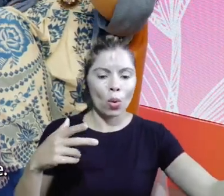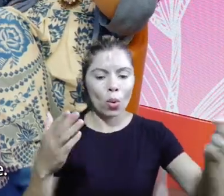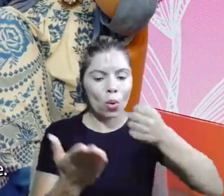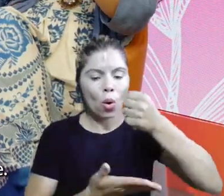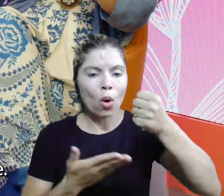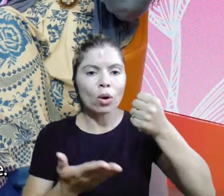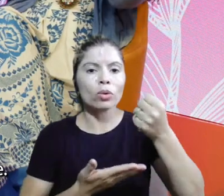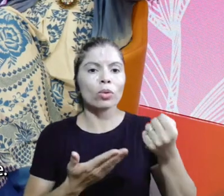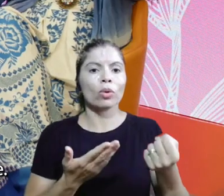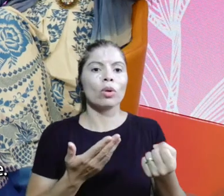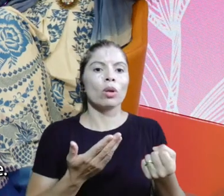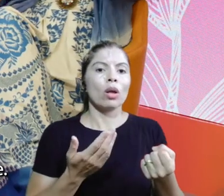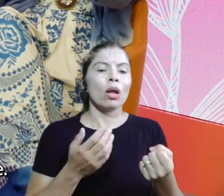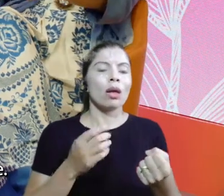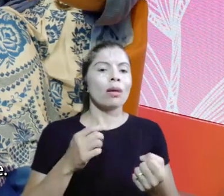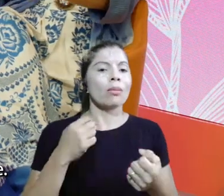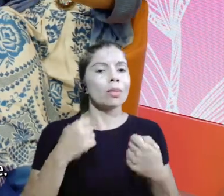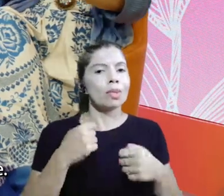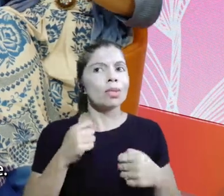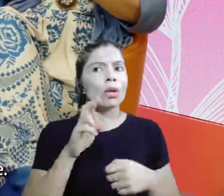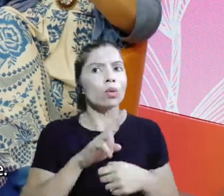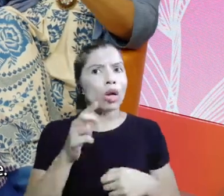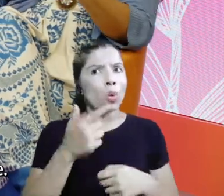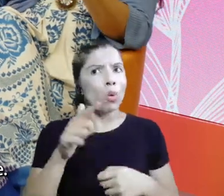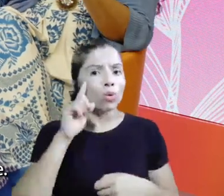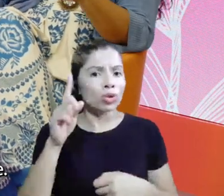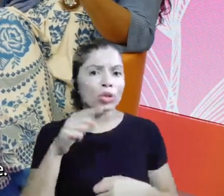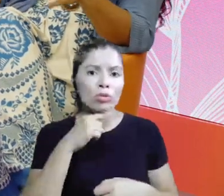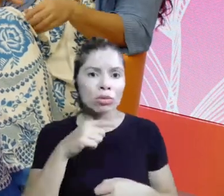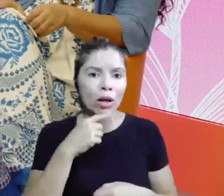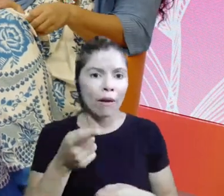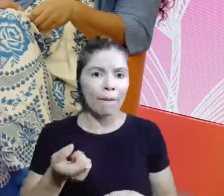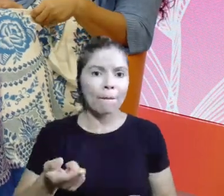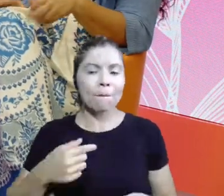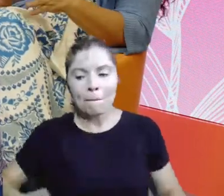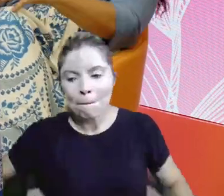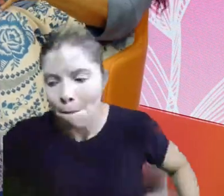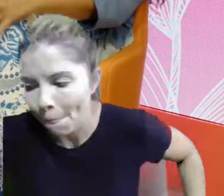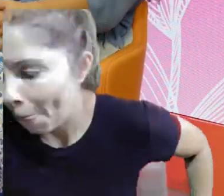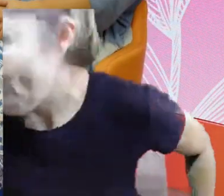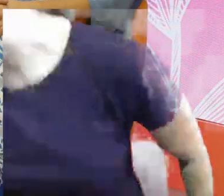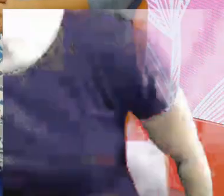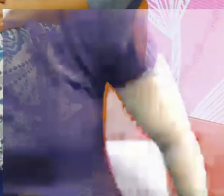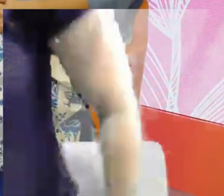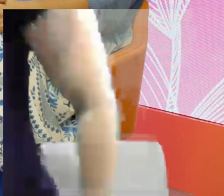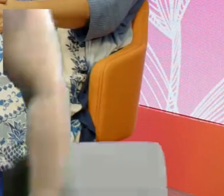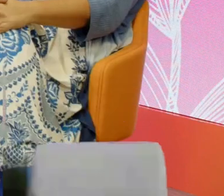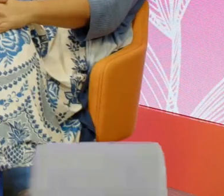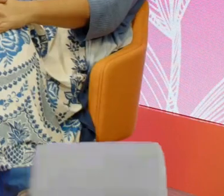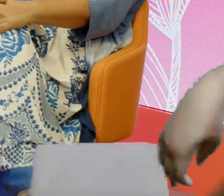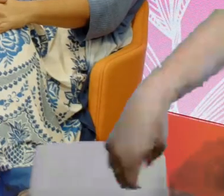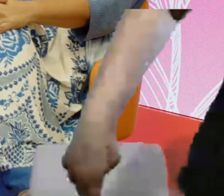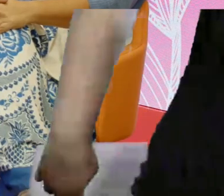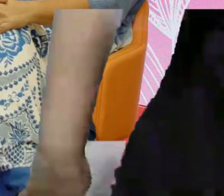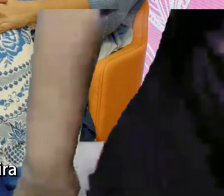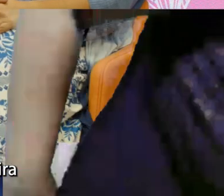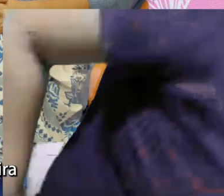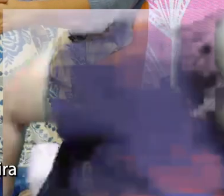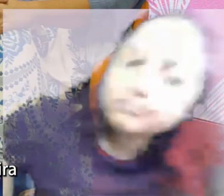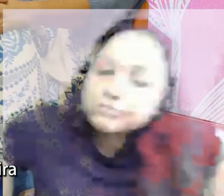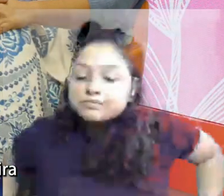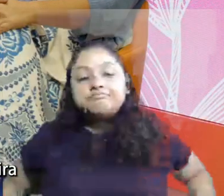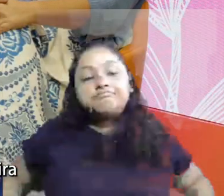o Palmito, então assim, esse Palmito ali não vai ser reaproveitado no dia seguinte e tal. Tudo certo. Então tá, então vamos começar com 15 pessoas.